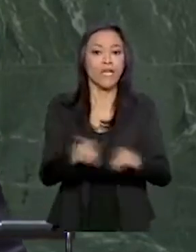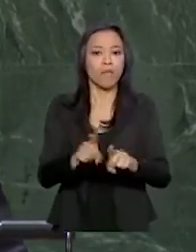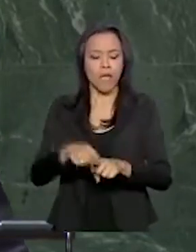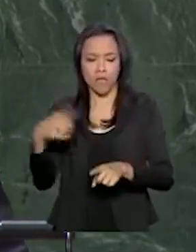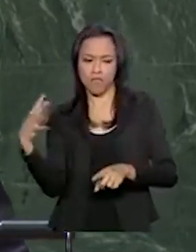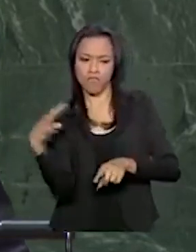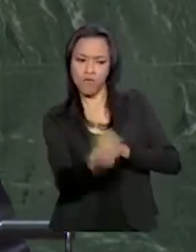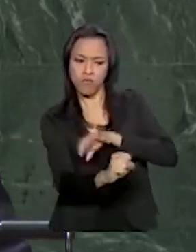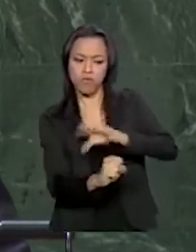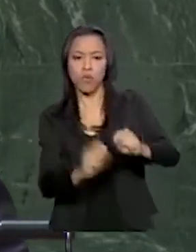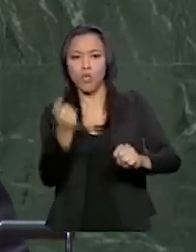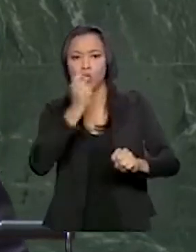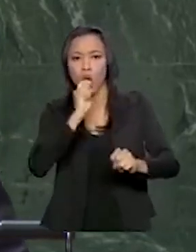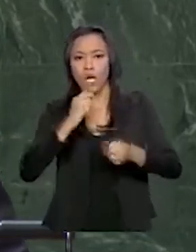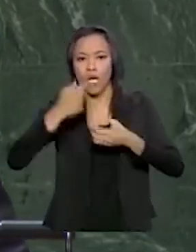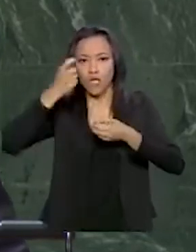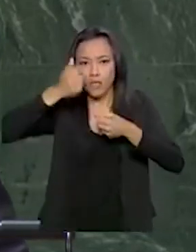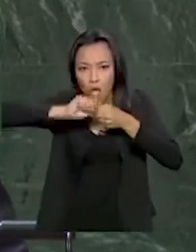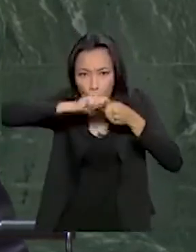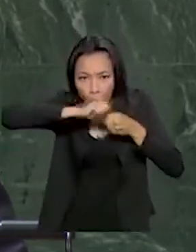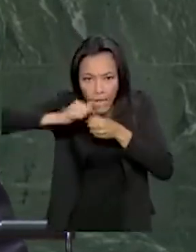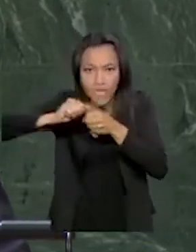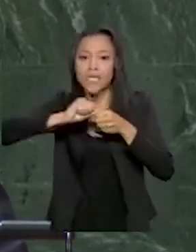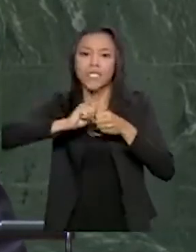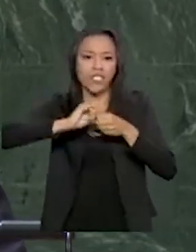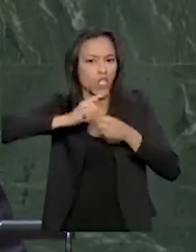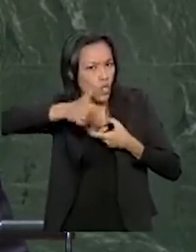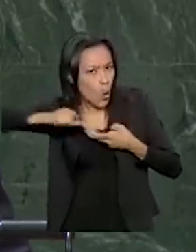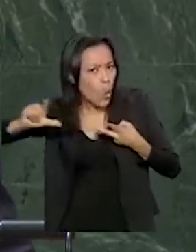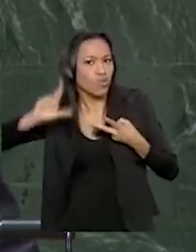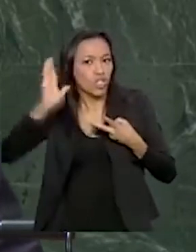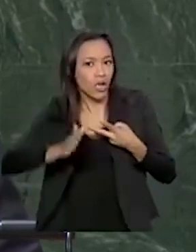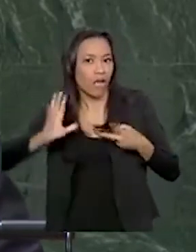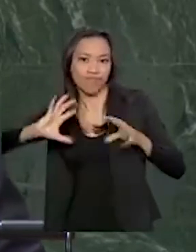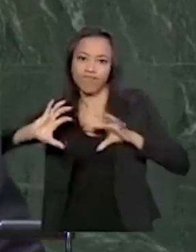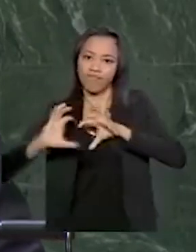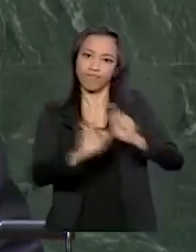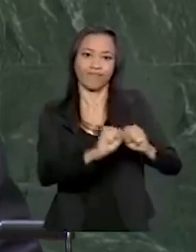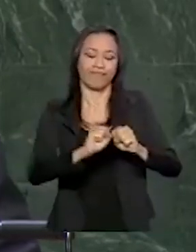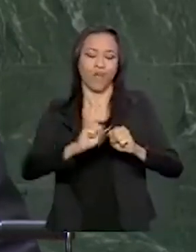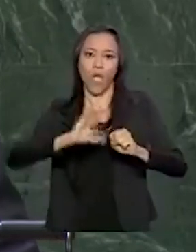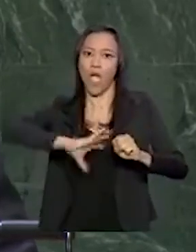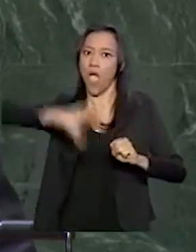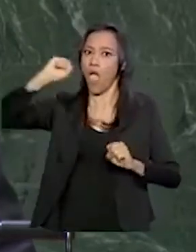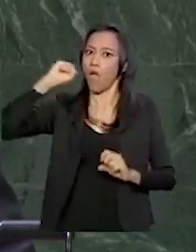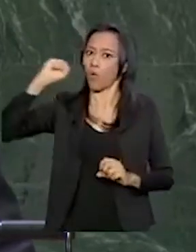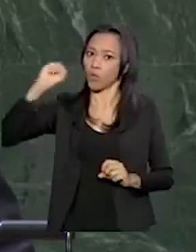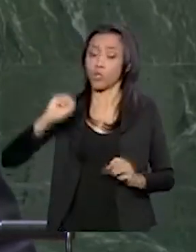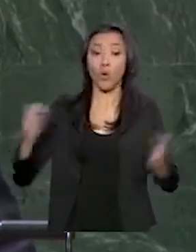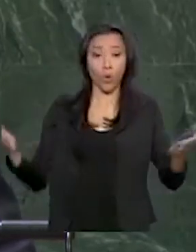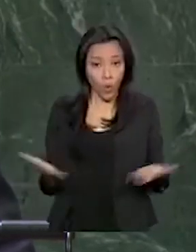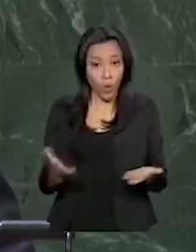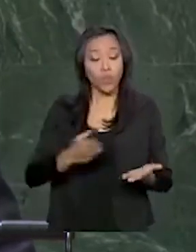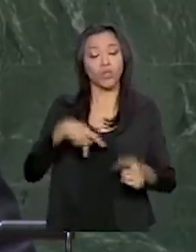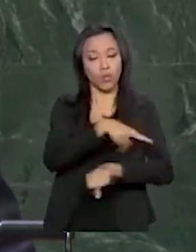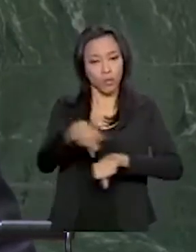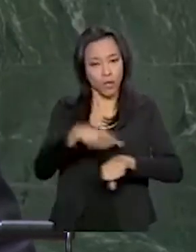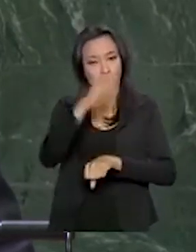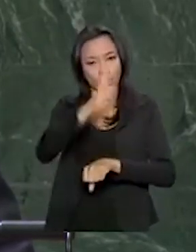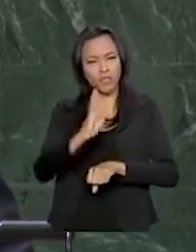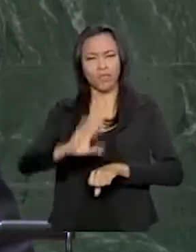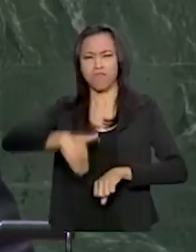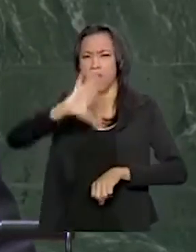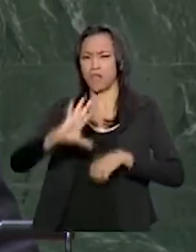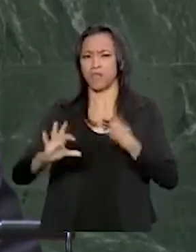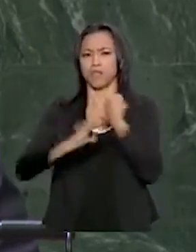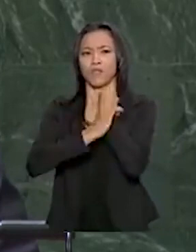cocaína e outras drogas atingiram níveis recorde. Hoje o Brasil está mais seguro e ainda